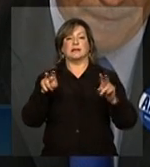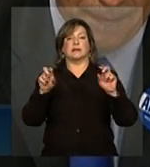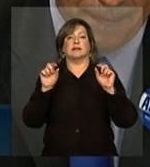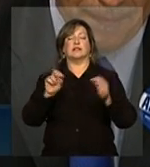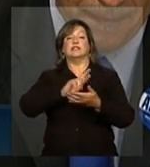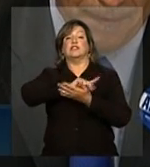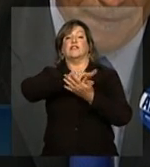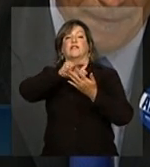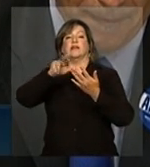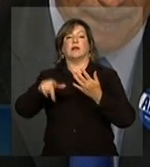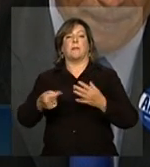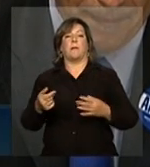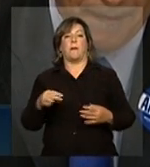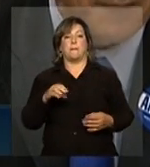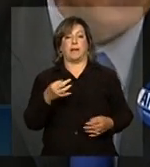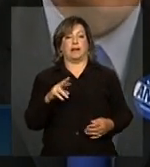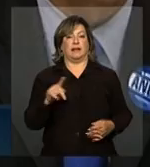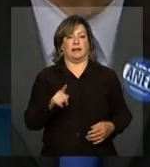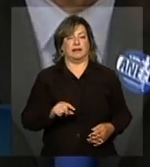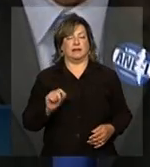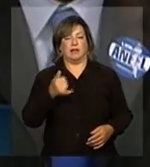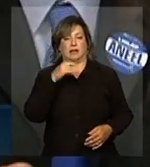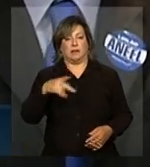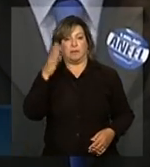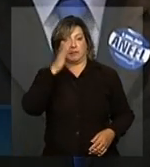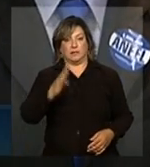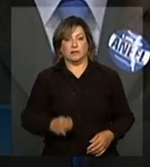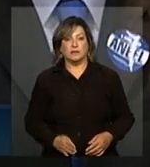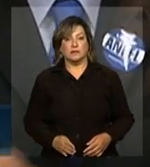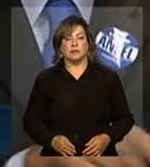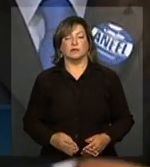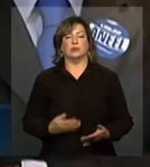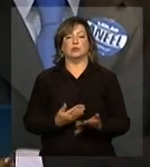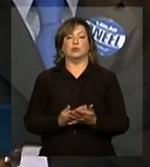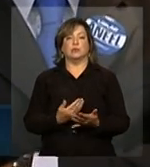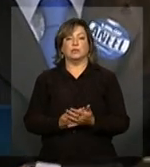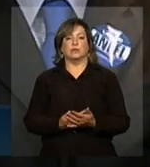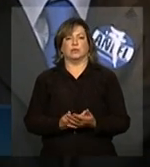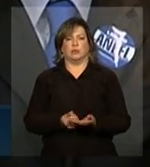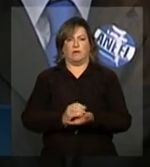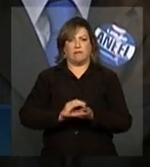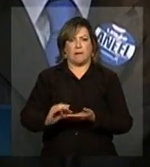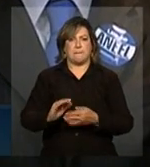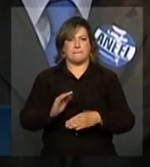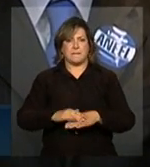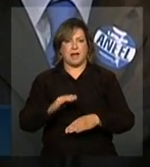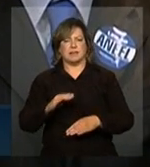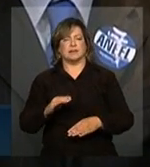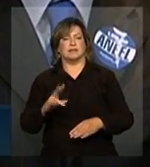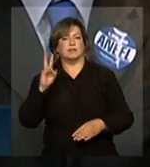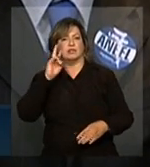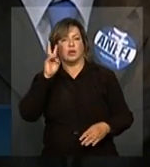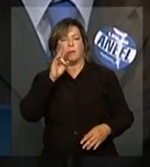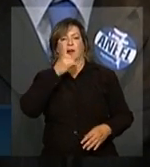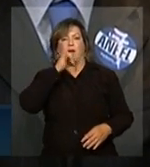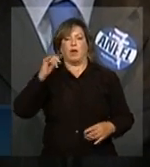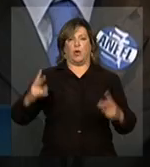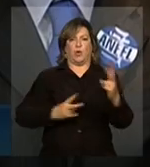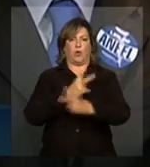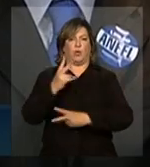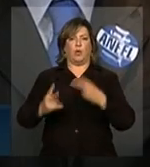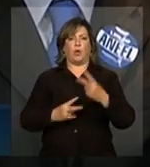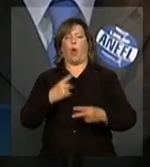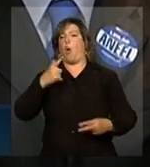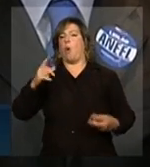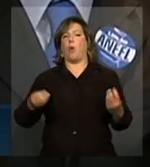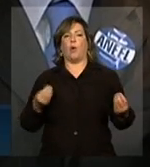diversificar um pouco a matriz energética do Brasil. Estuda-se investir mais na questão, por exemplo, de energia eólica e outras